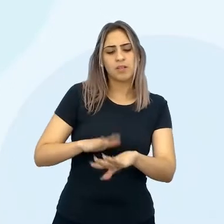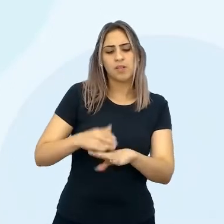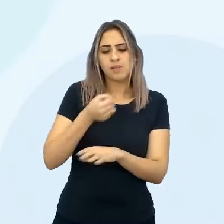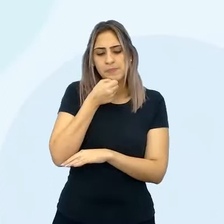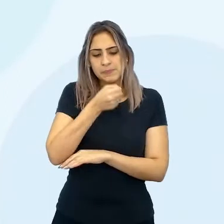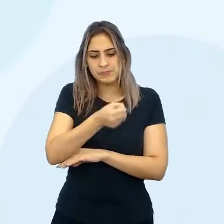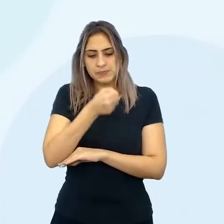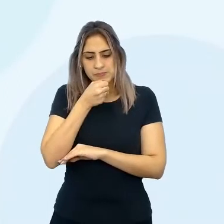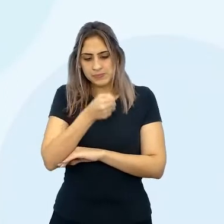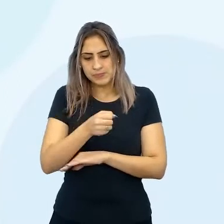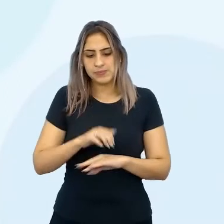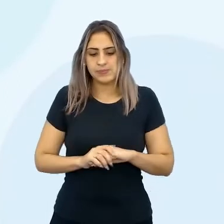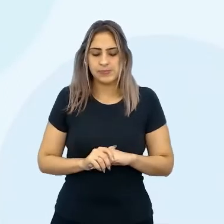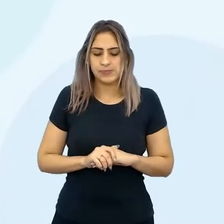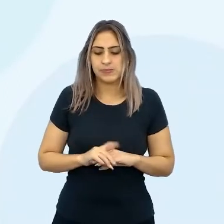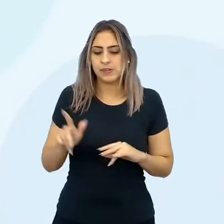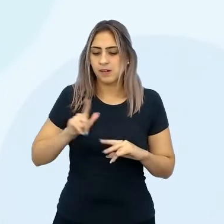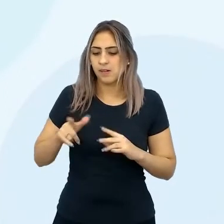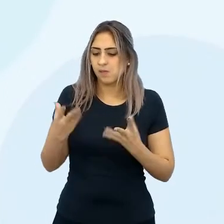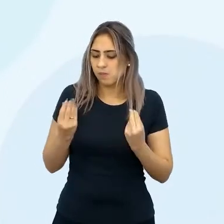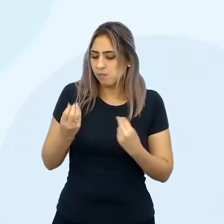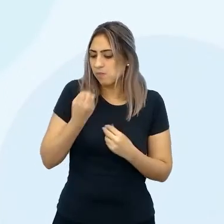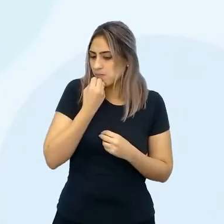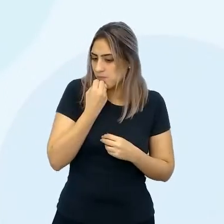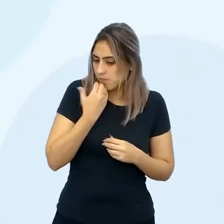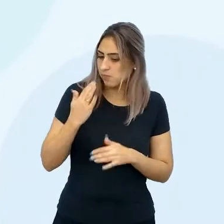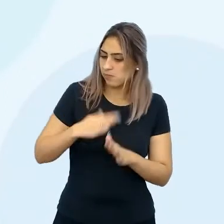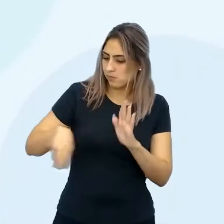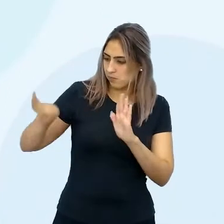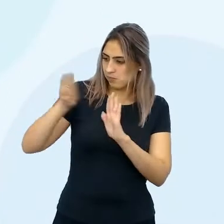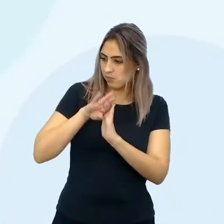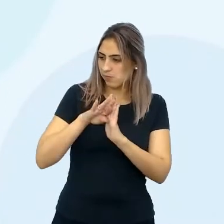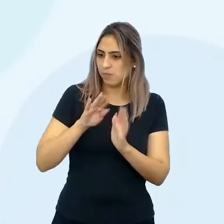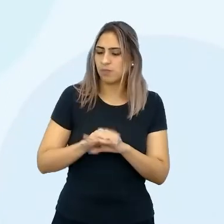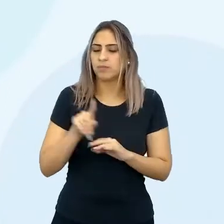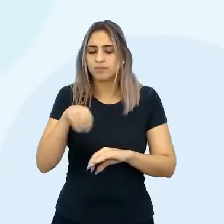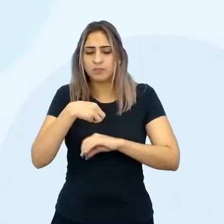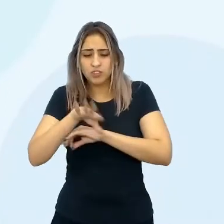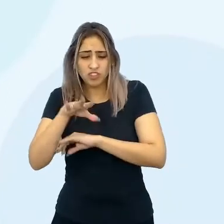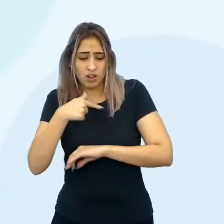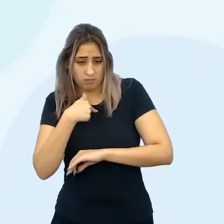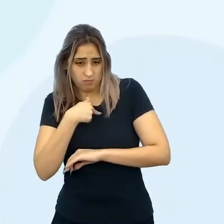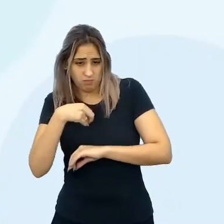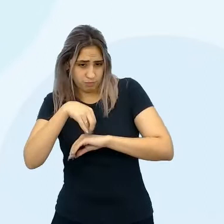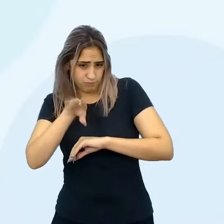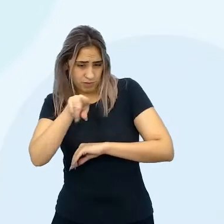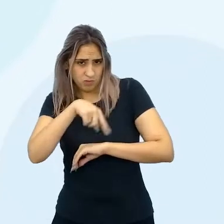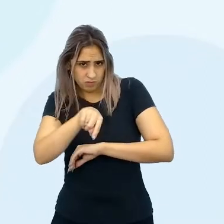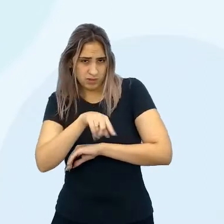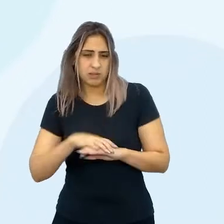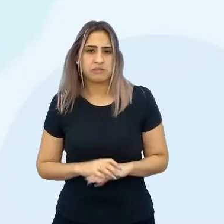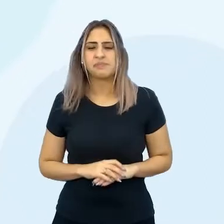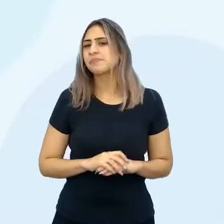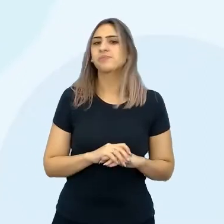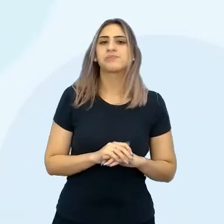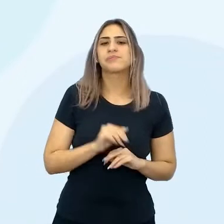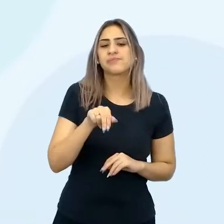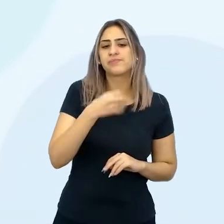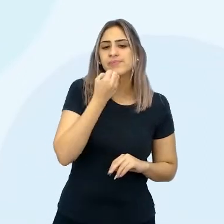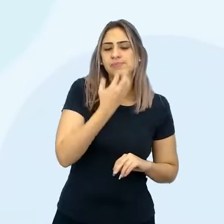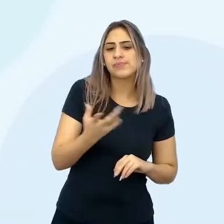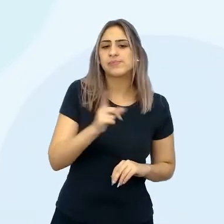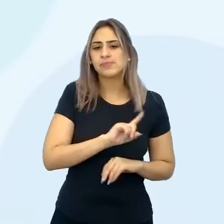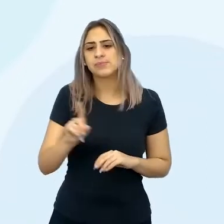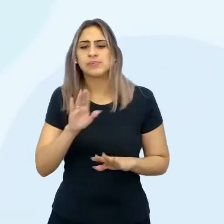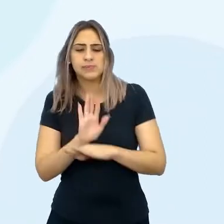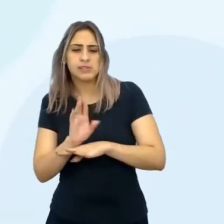entrevistas? E ter isso muito bem estipulado. E a dica que eu dou, que aí, se ela é boa ou não, se